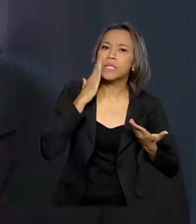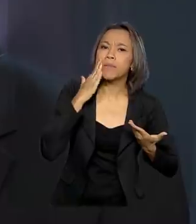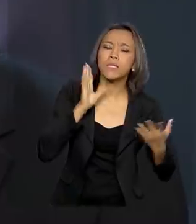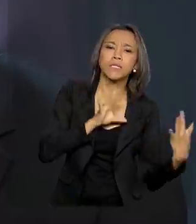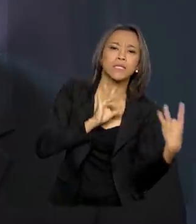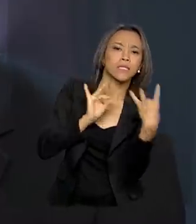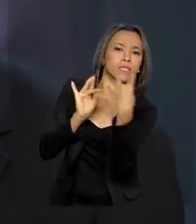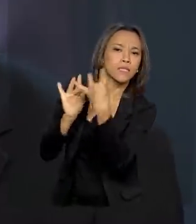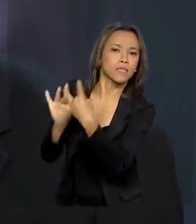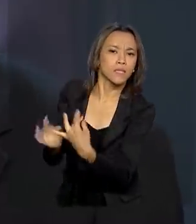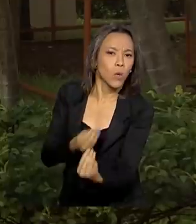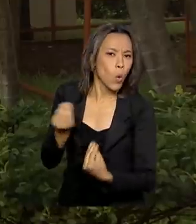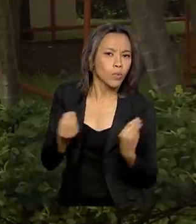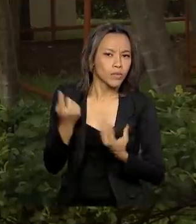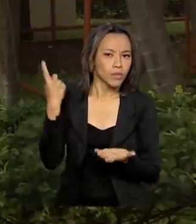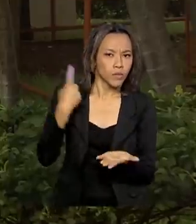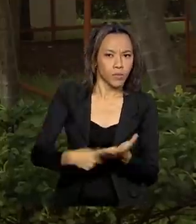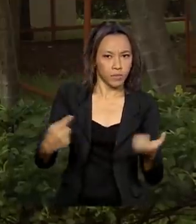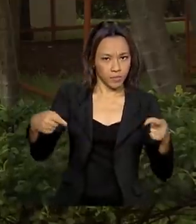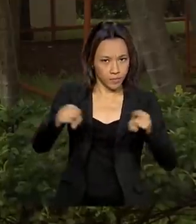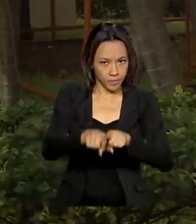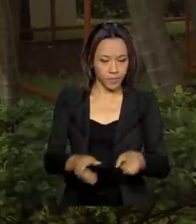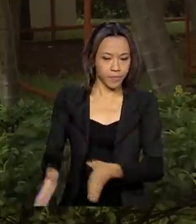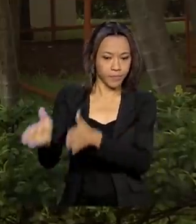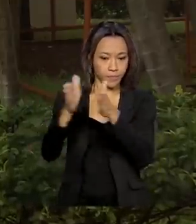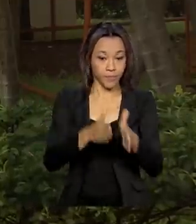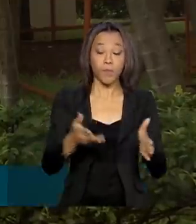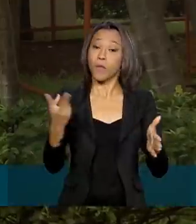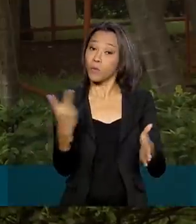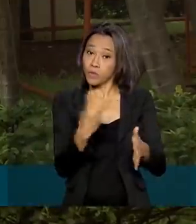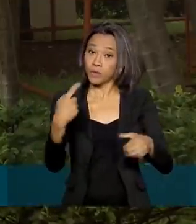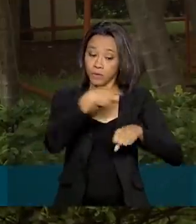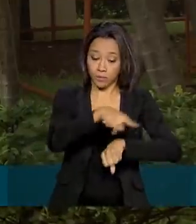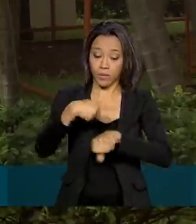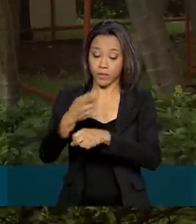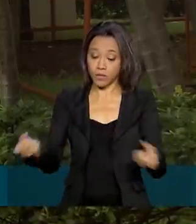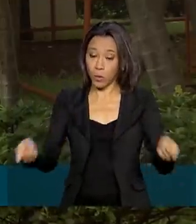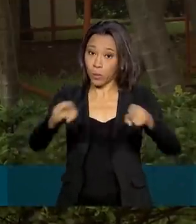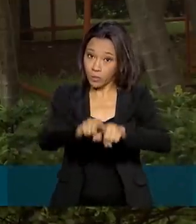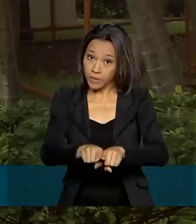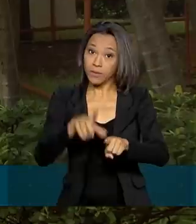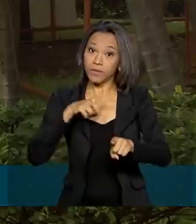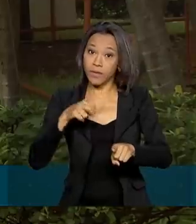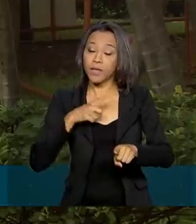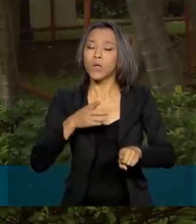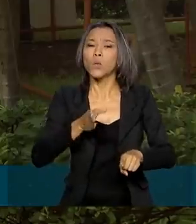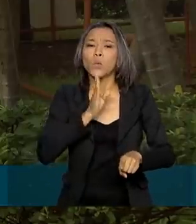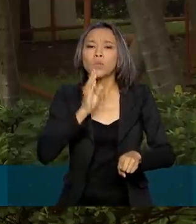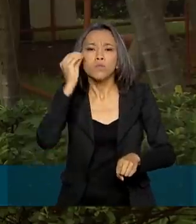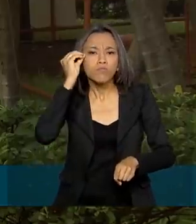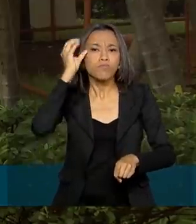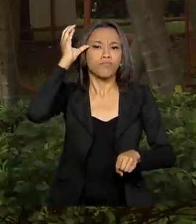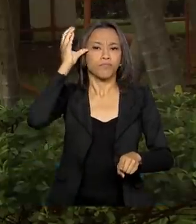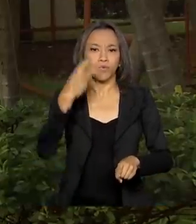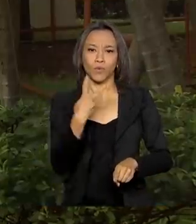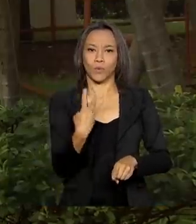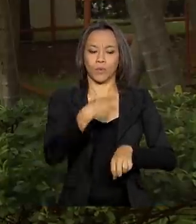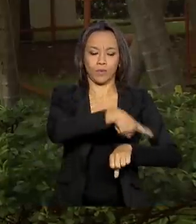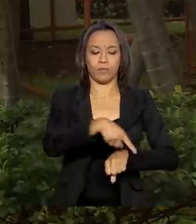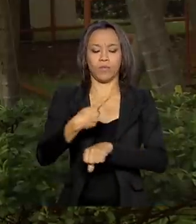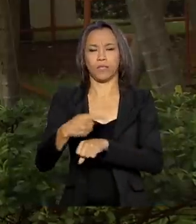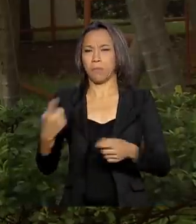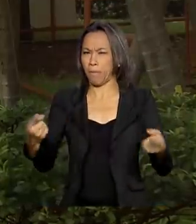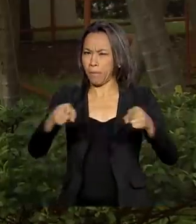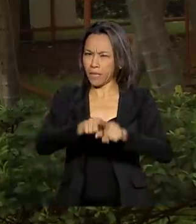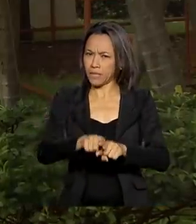detalhamento desse acordo de cooperação. Com a cooperação, Brasil e Índia esperam ampliar a base de conhecimento dos dois países. A parceria deve